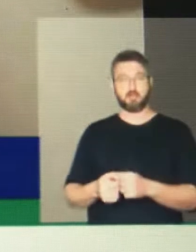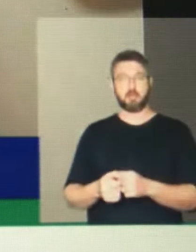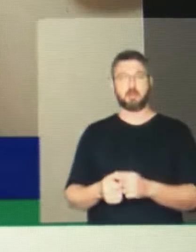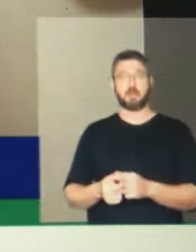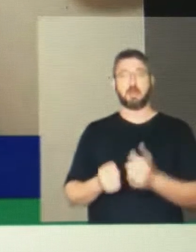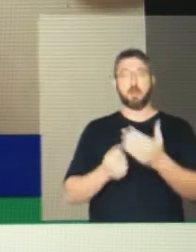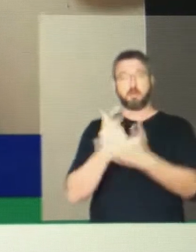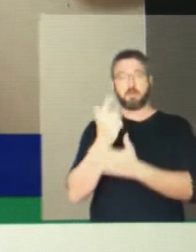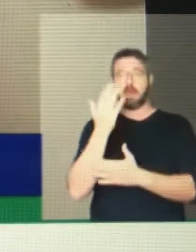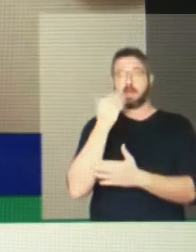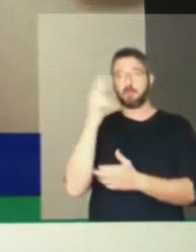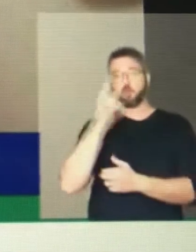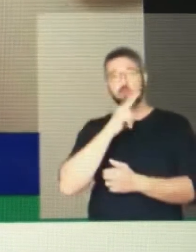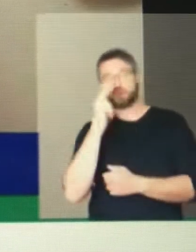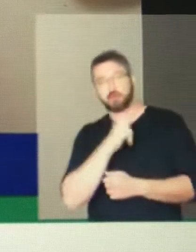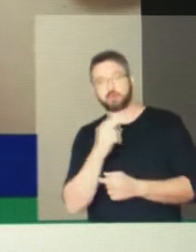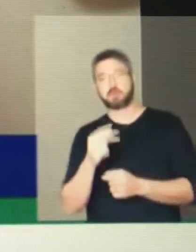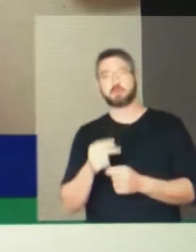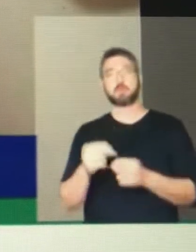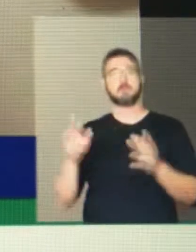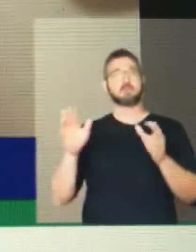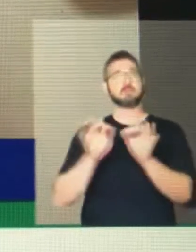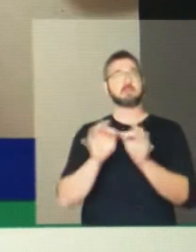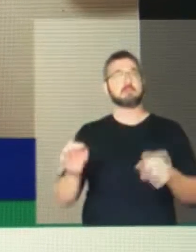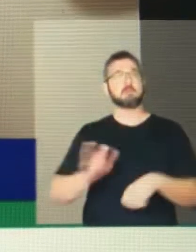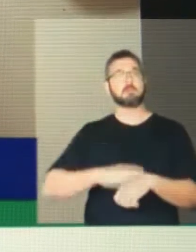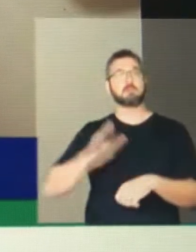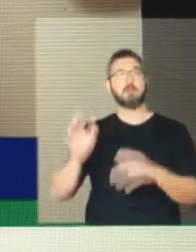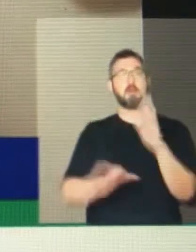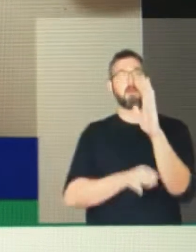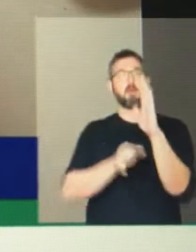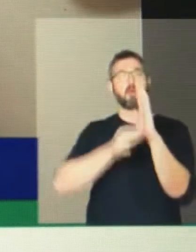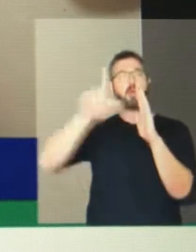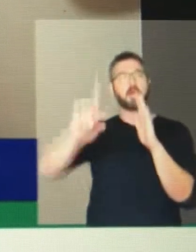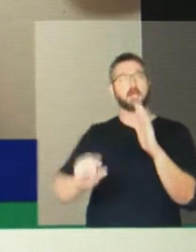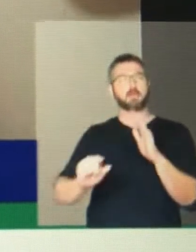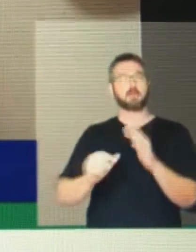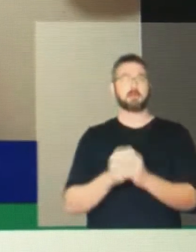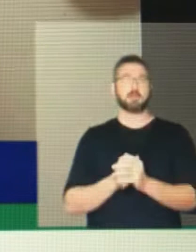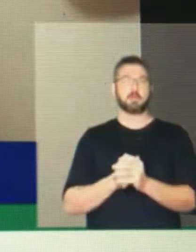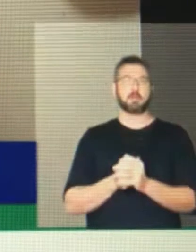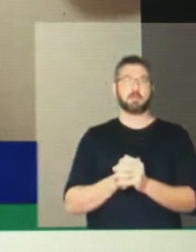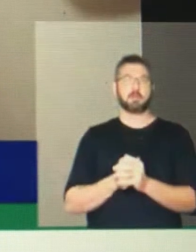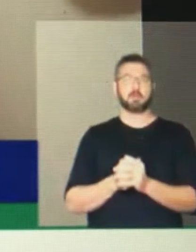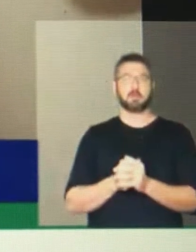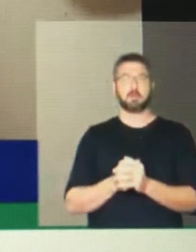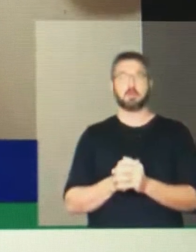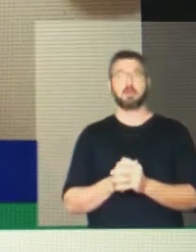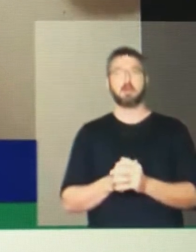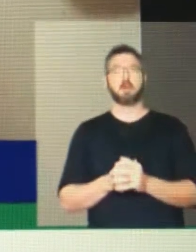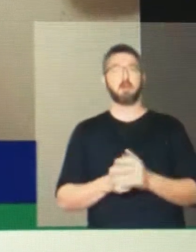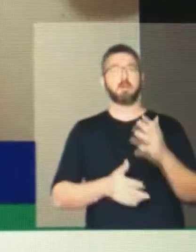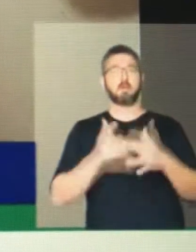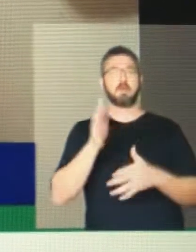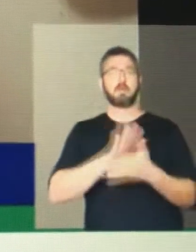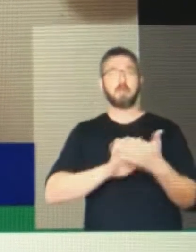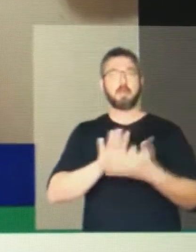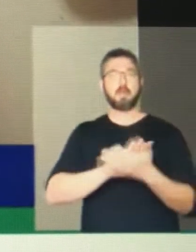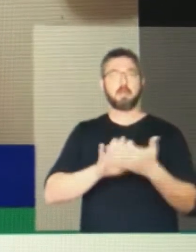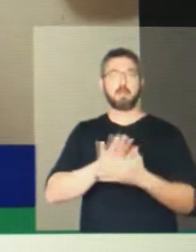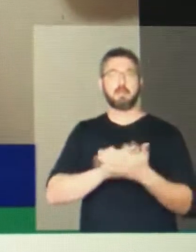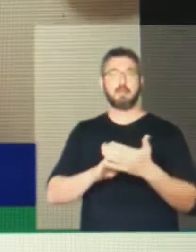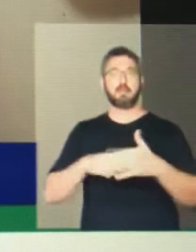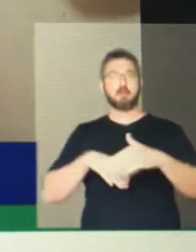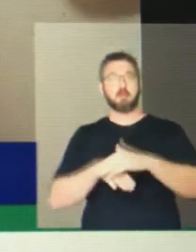e que não fique parado nas gavetas dos agentes financeiros, coordenado pela Anatéria. Temos convicção